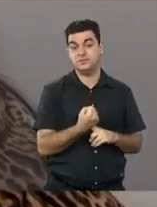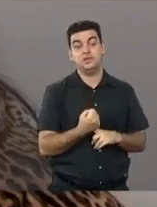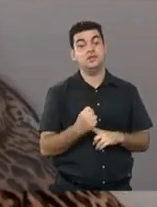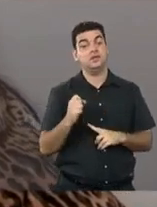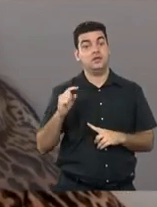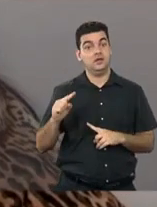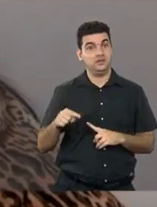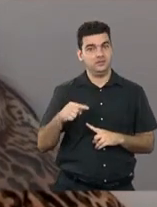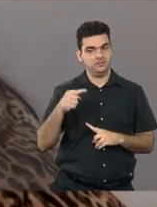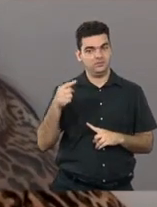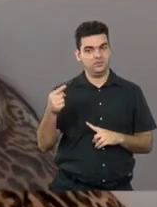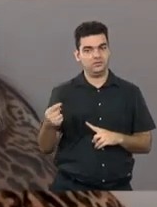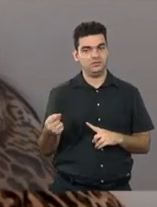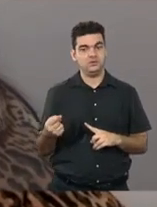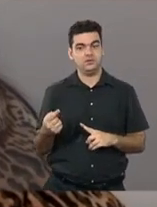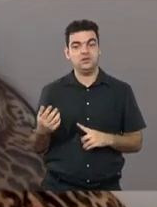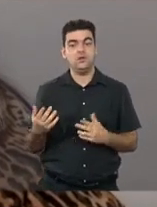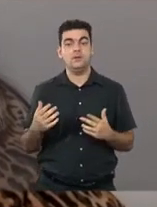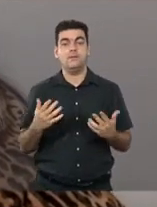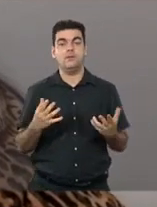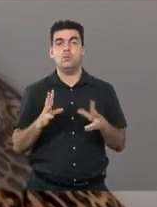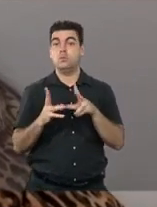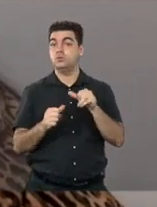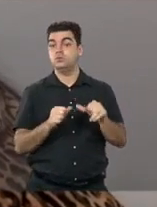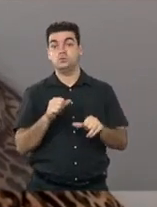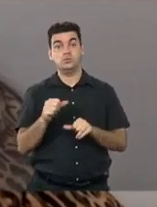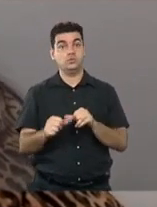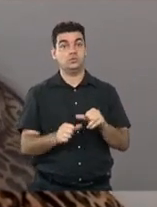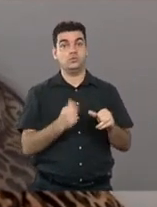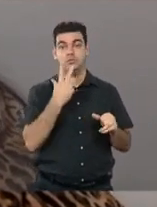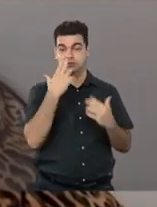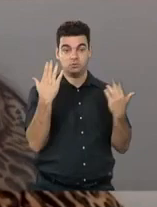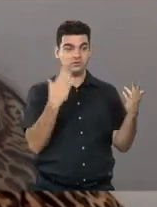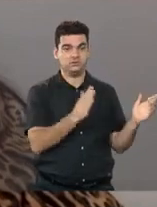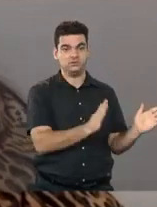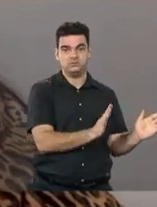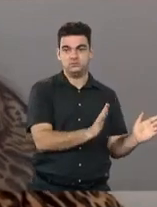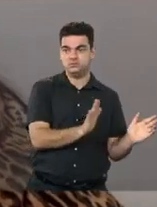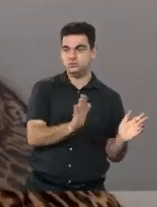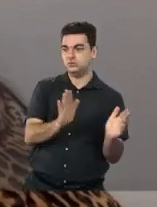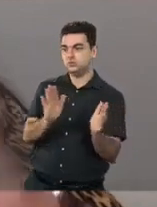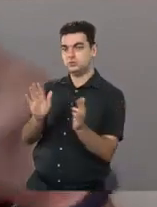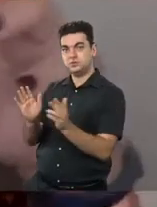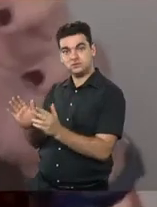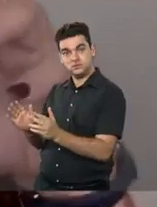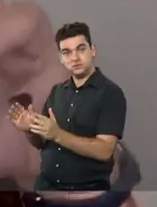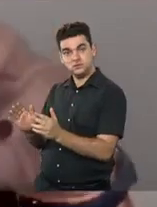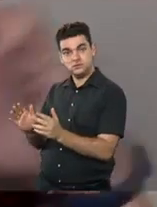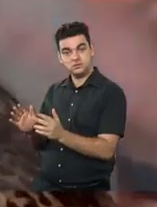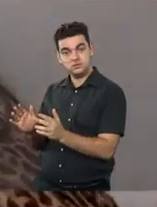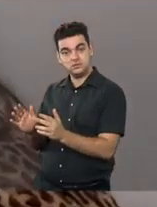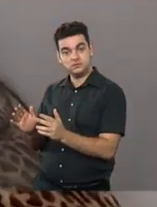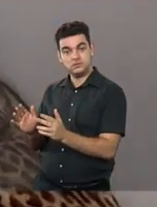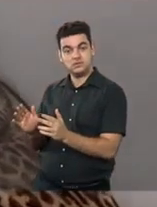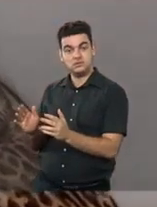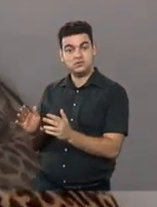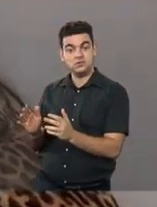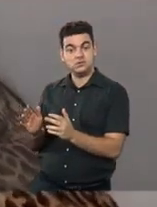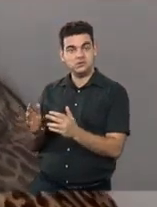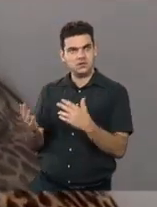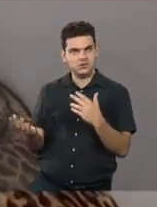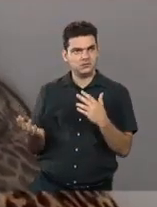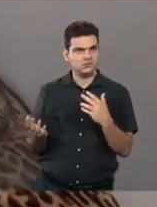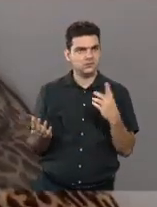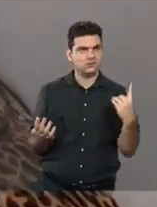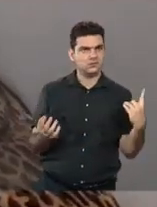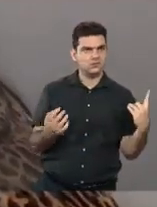repente, o mundo virou por esse, por esse lado direito que de extrema esquerda, a gente ficou, de extrema direita, a gente ficou com